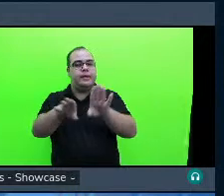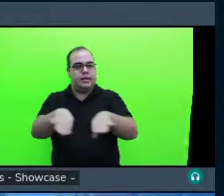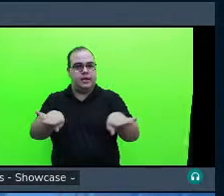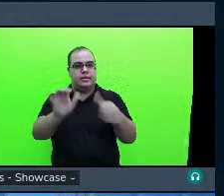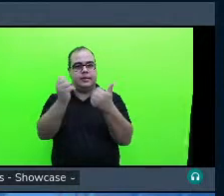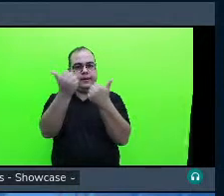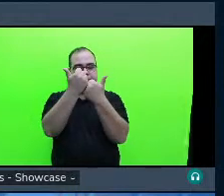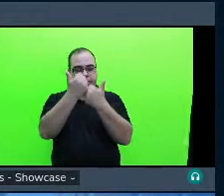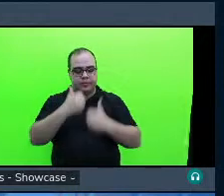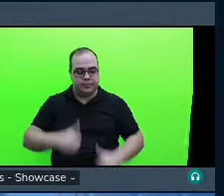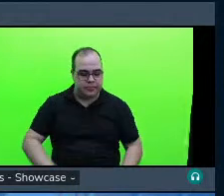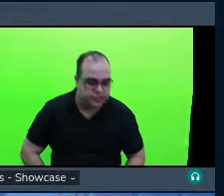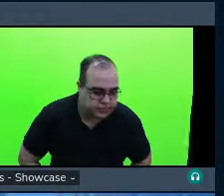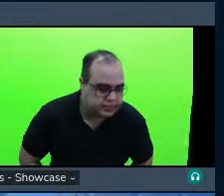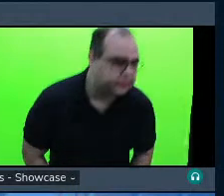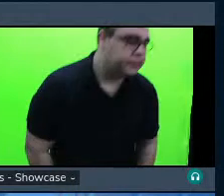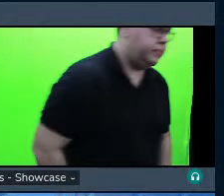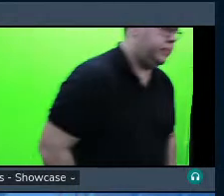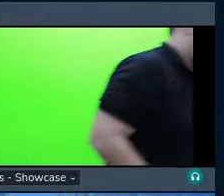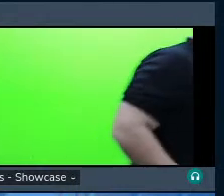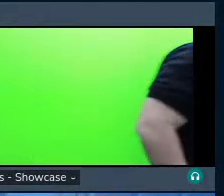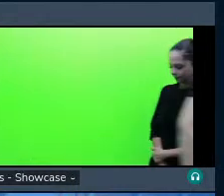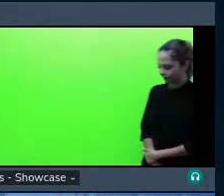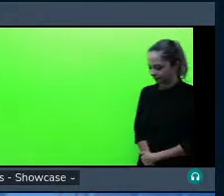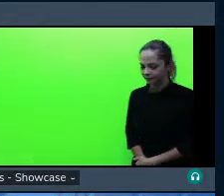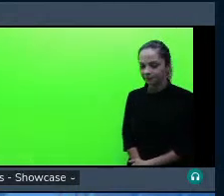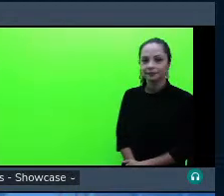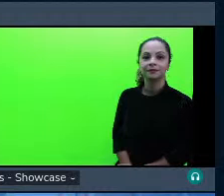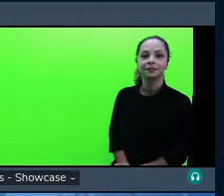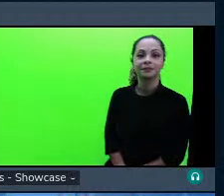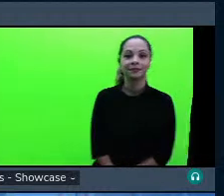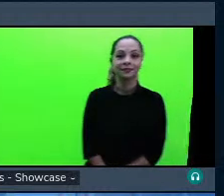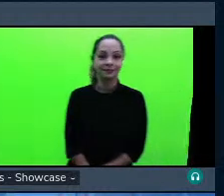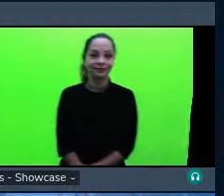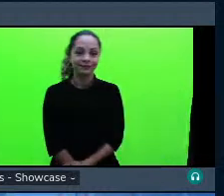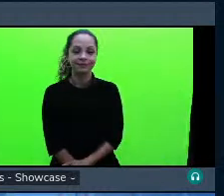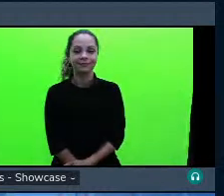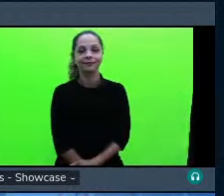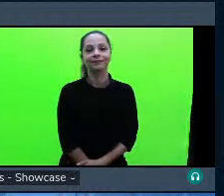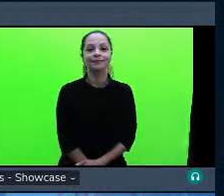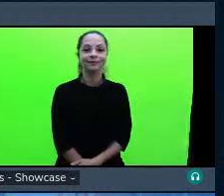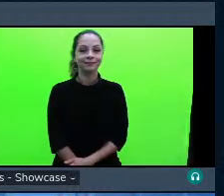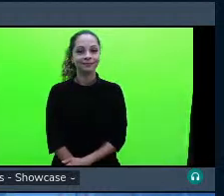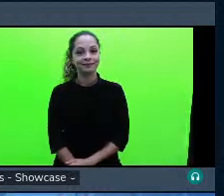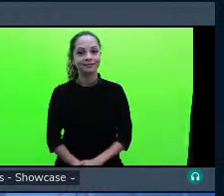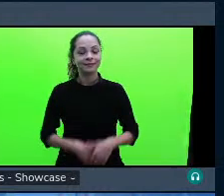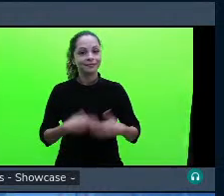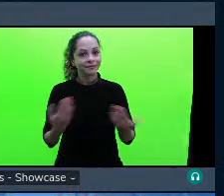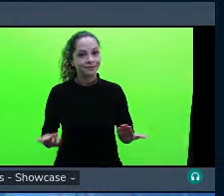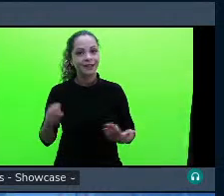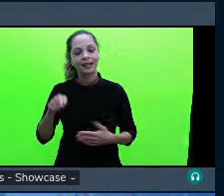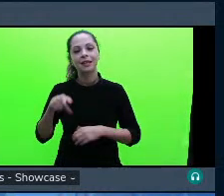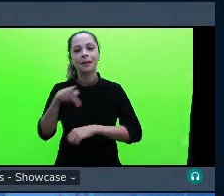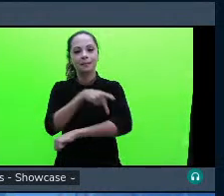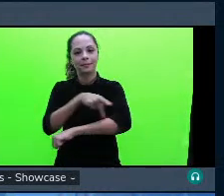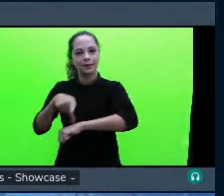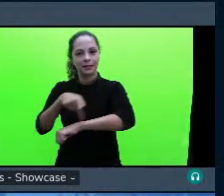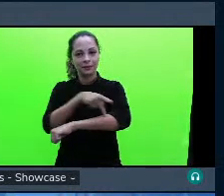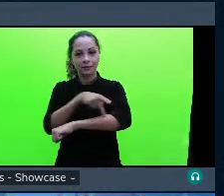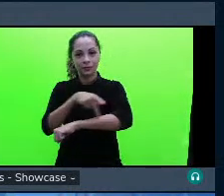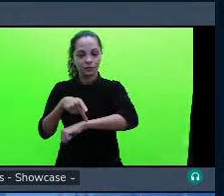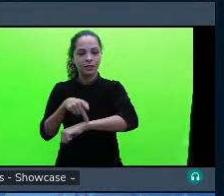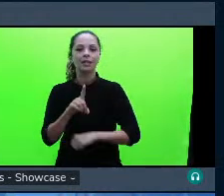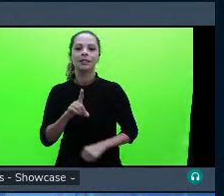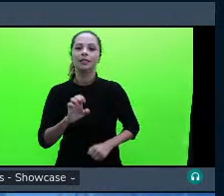e aí é essa pedagogia decolonial tem esse intuito né